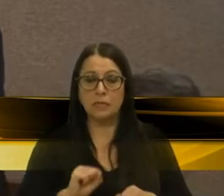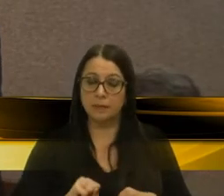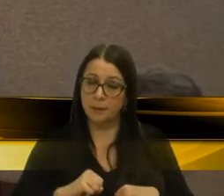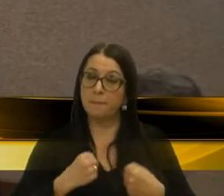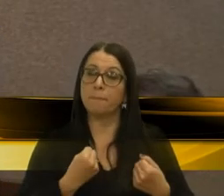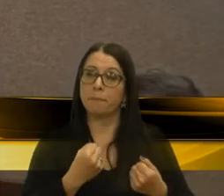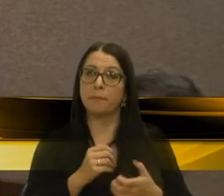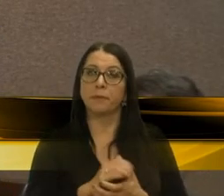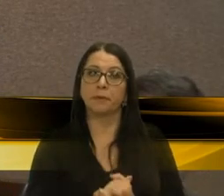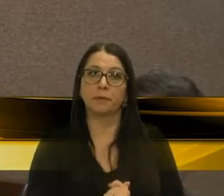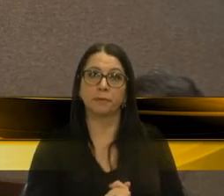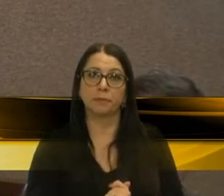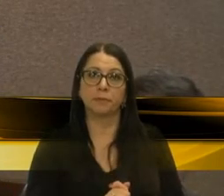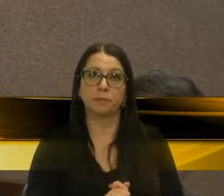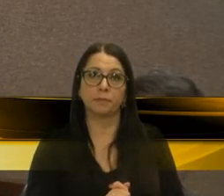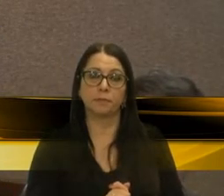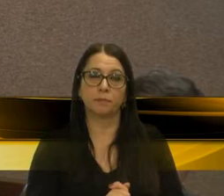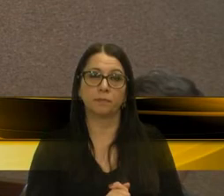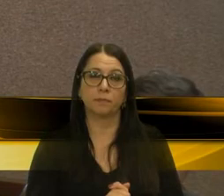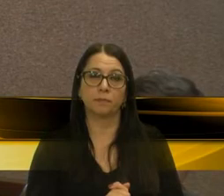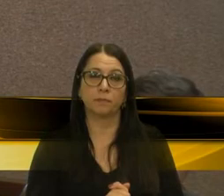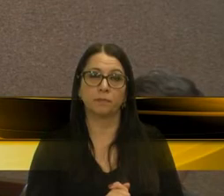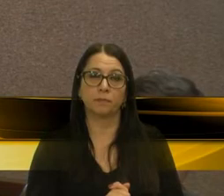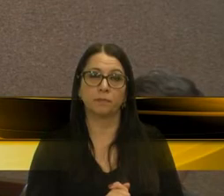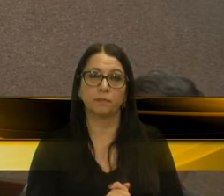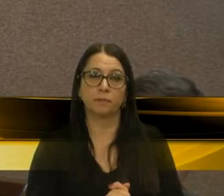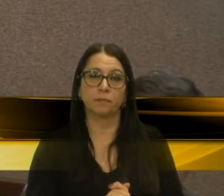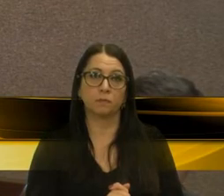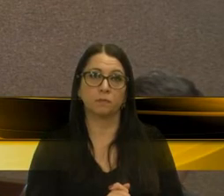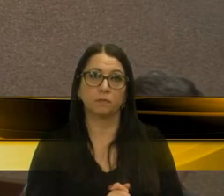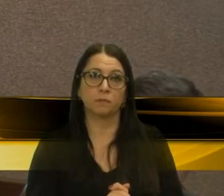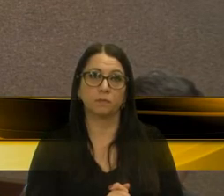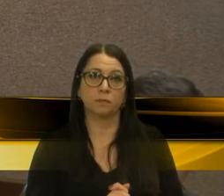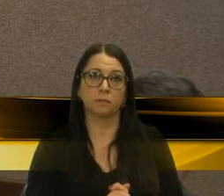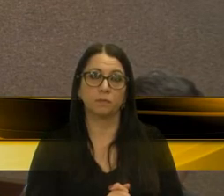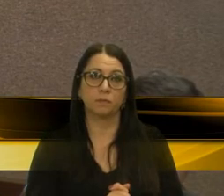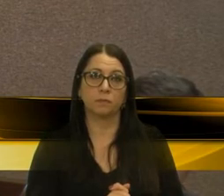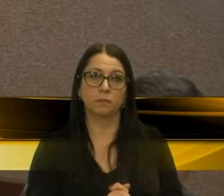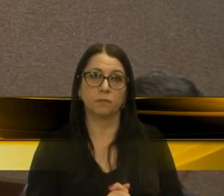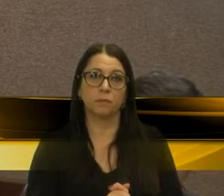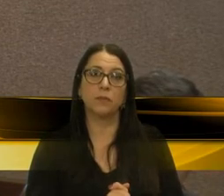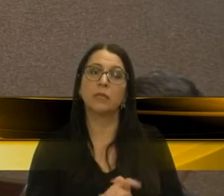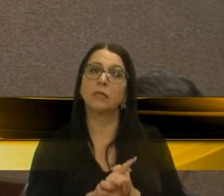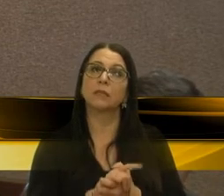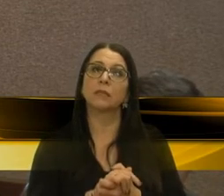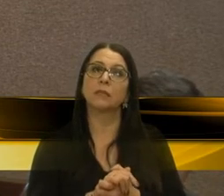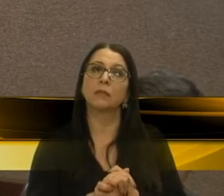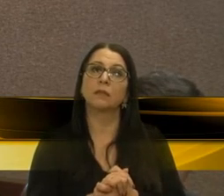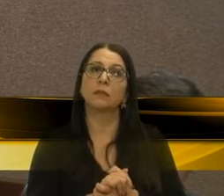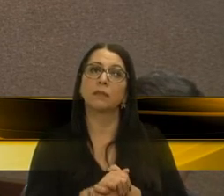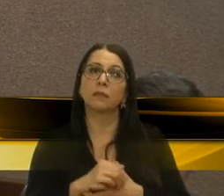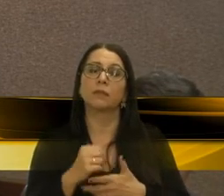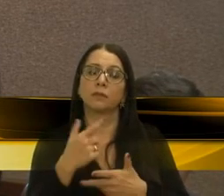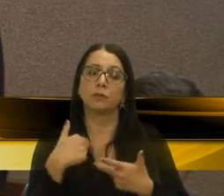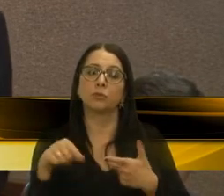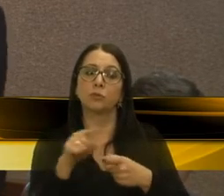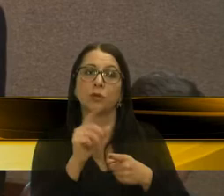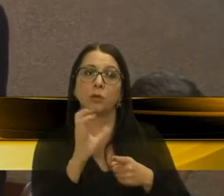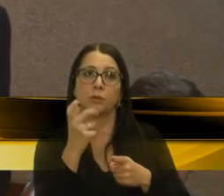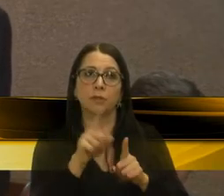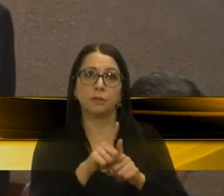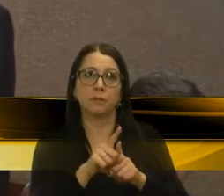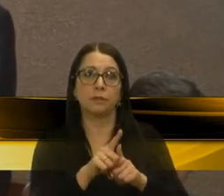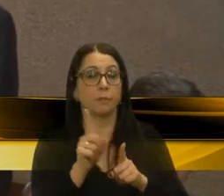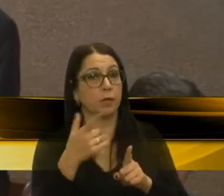que é contemplação, podemos dizer, de nossos professores, que é